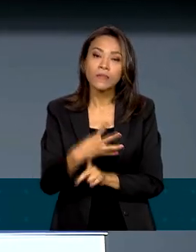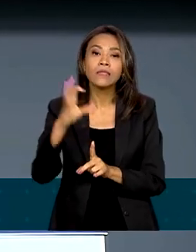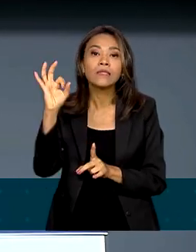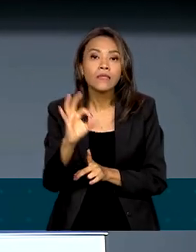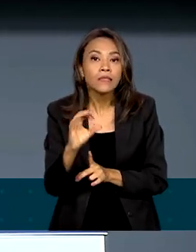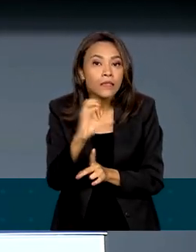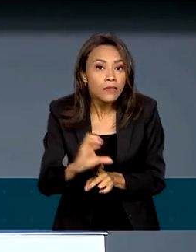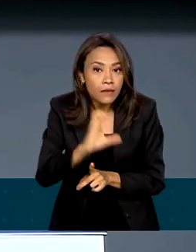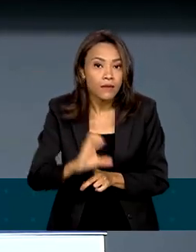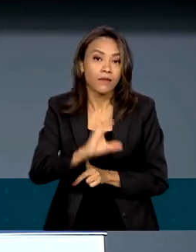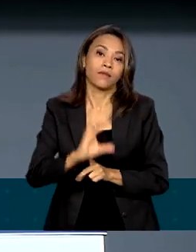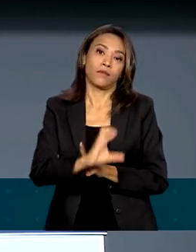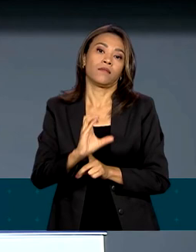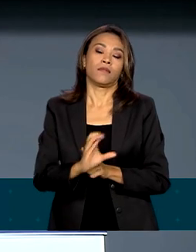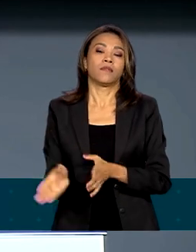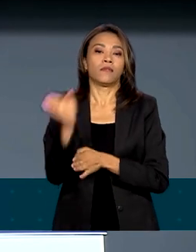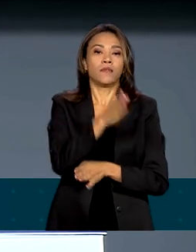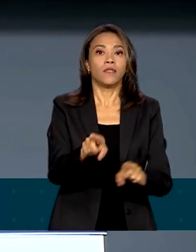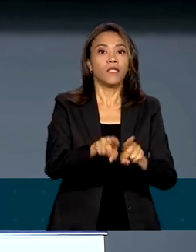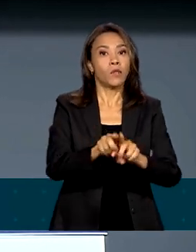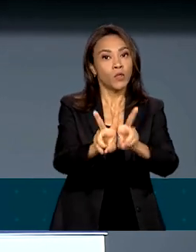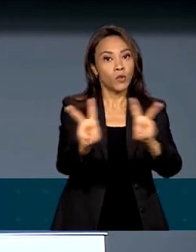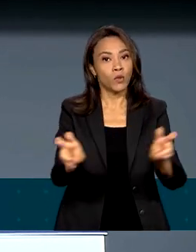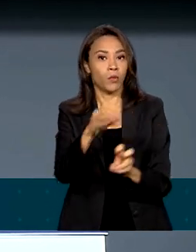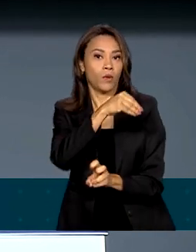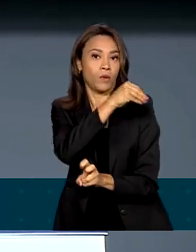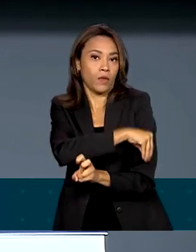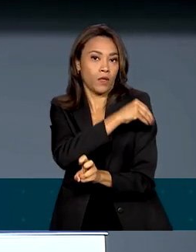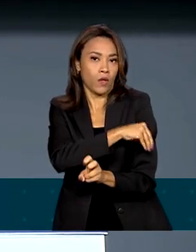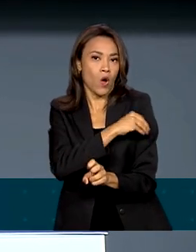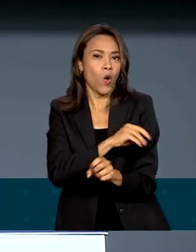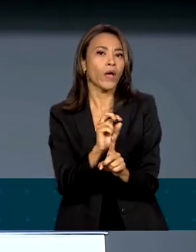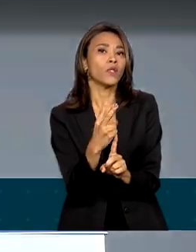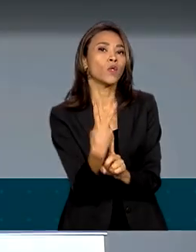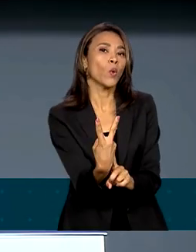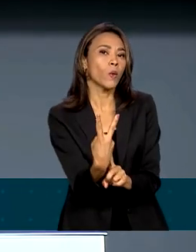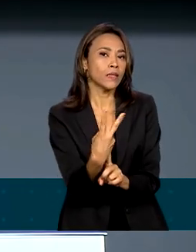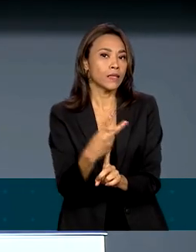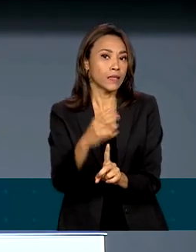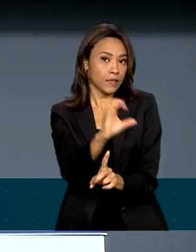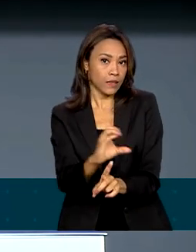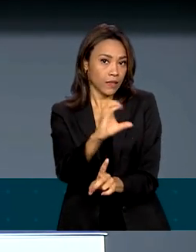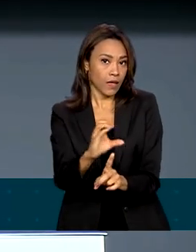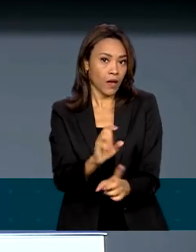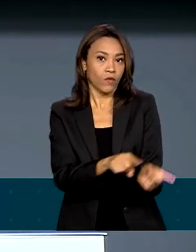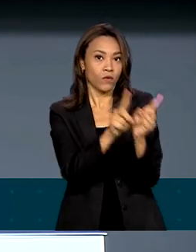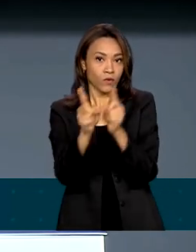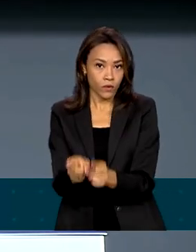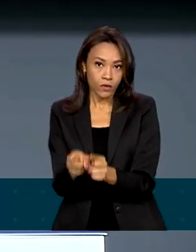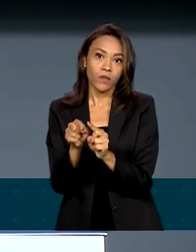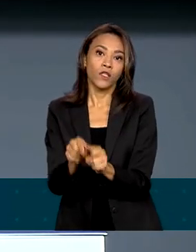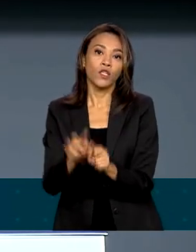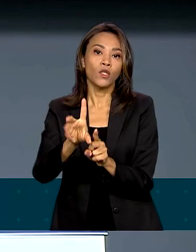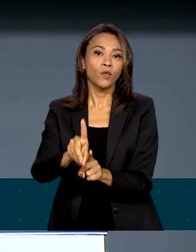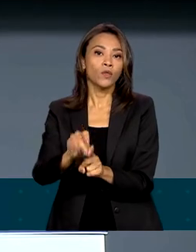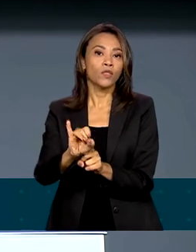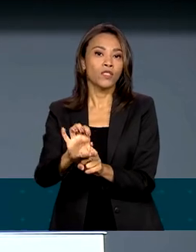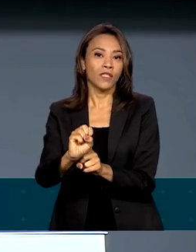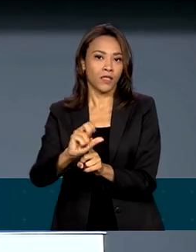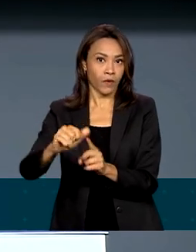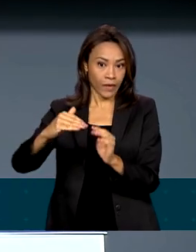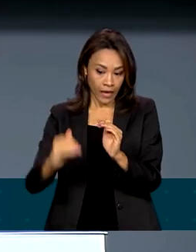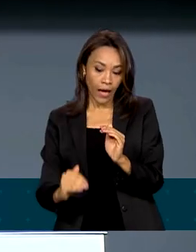reoneração do etanol será de R 0,02 e o diesel que caiu R 0,08.